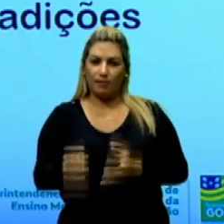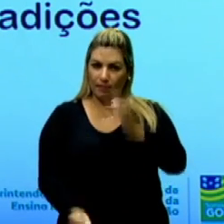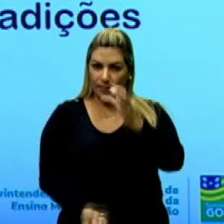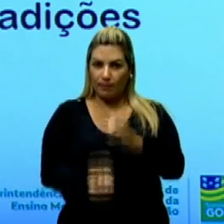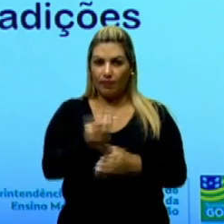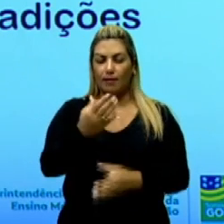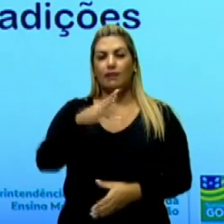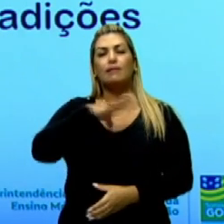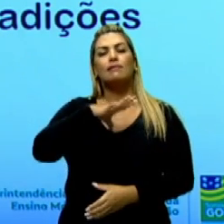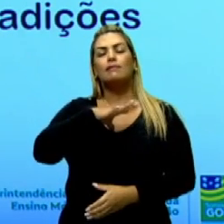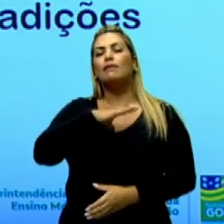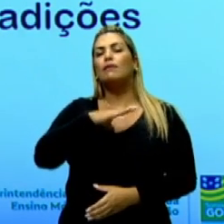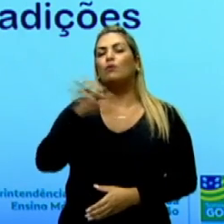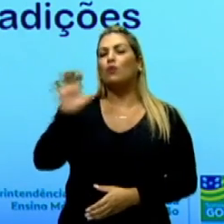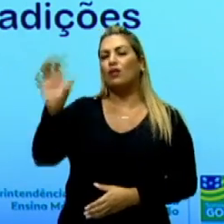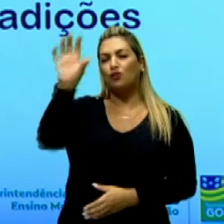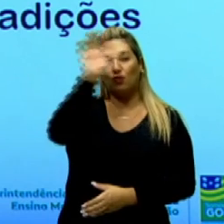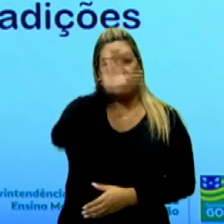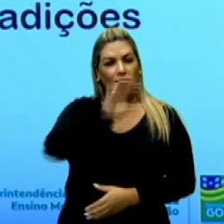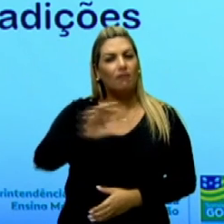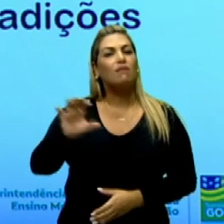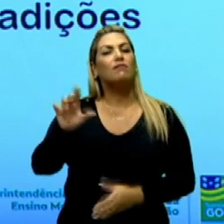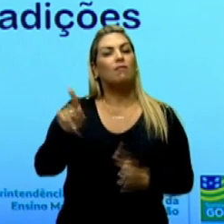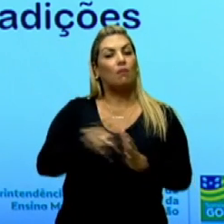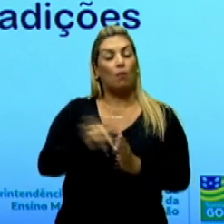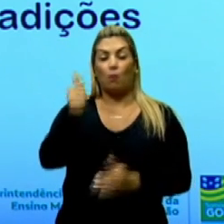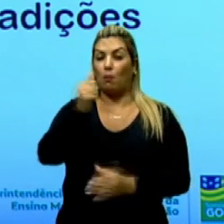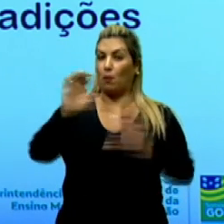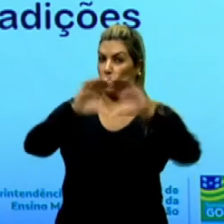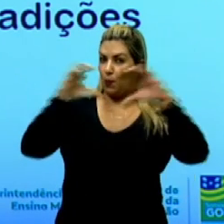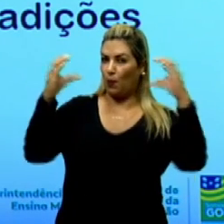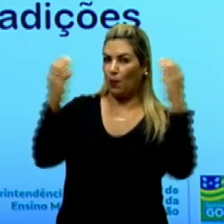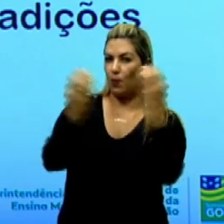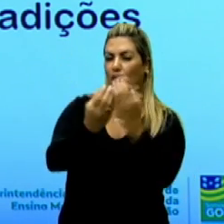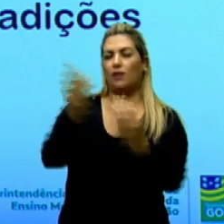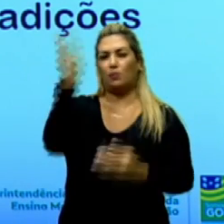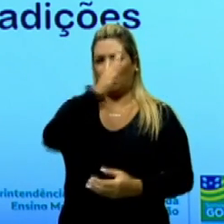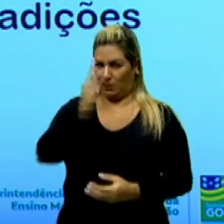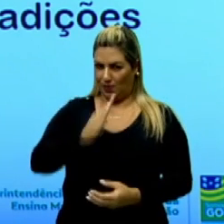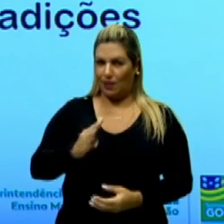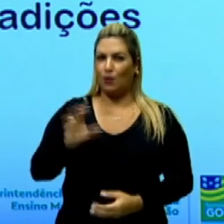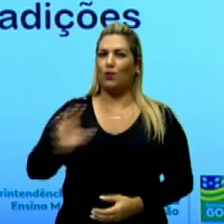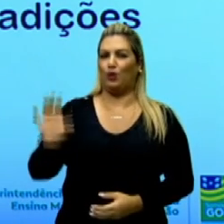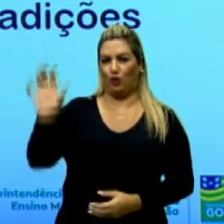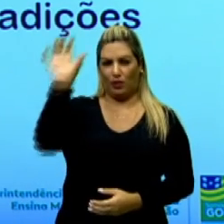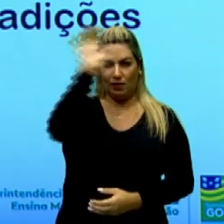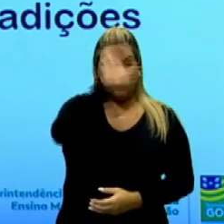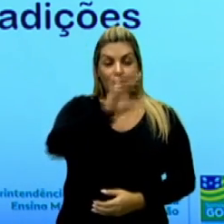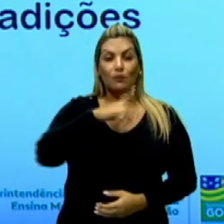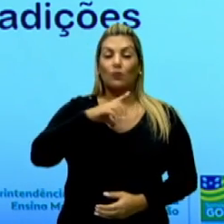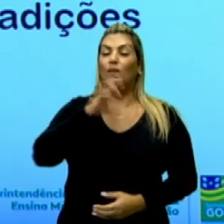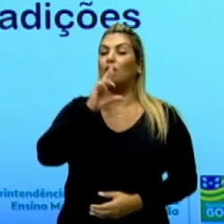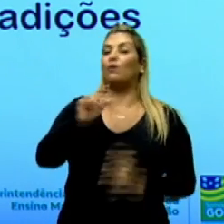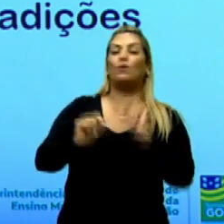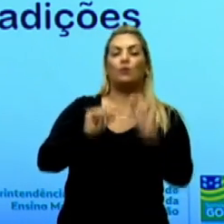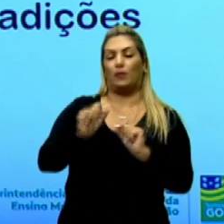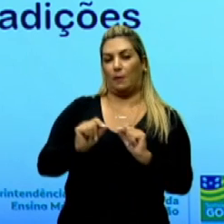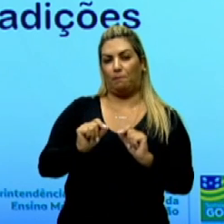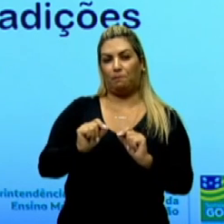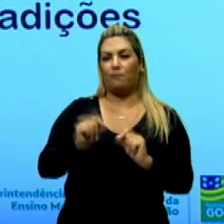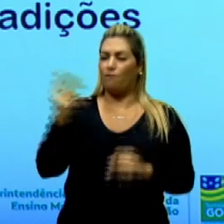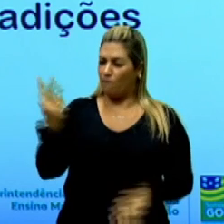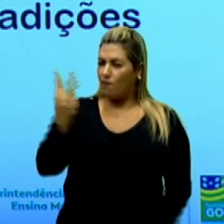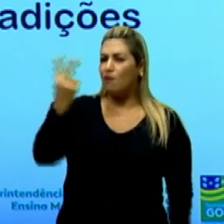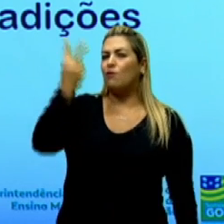Regionalista e realiza-se o primeiro congresso brasileiro de regionalismo, resultantes de uma intensa campanha de